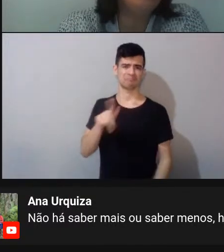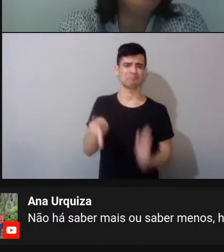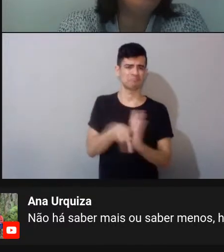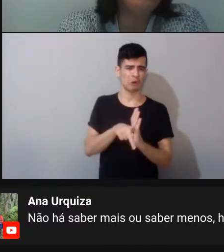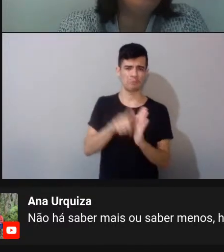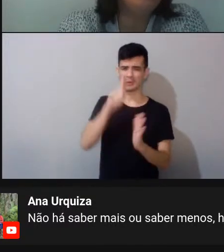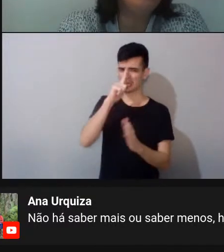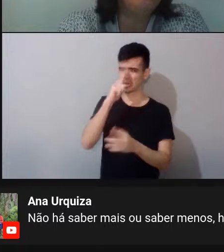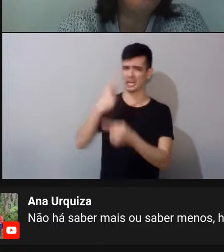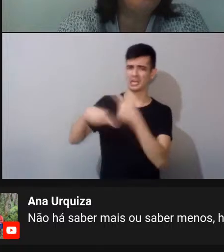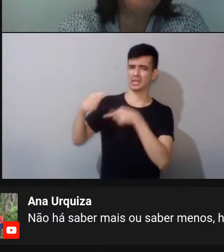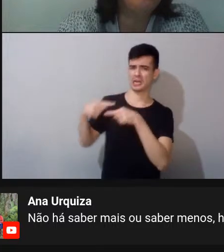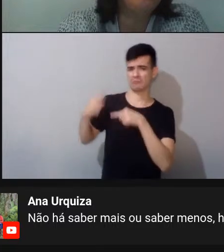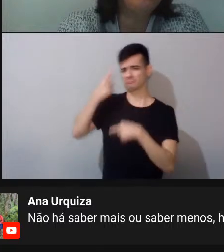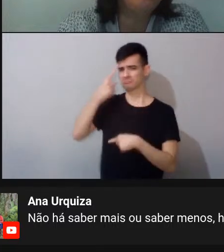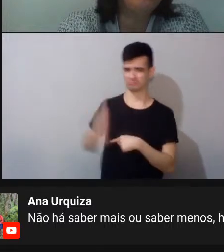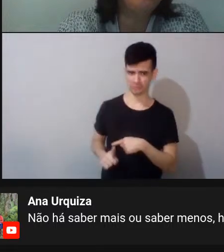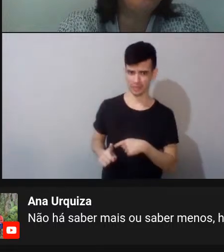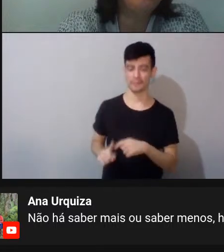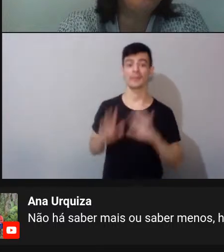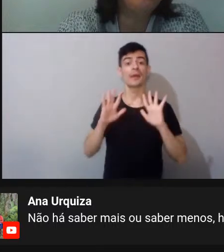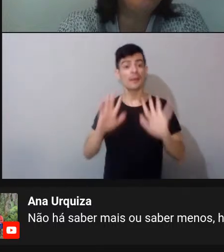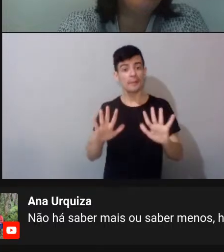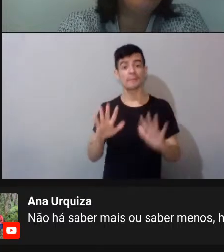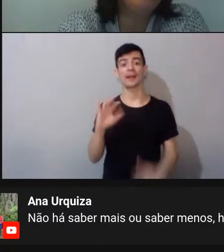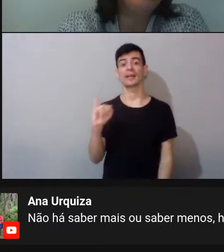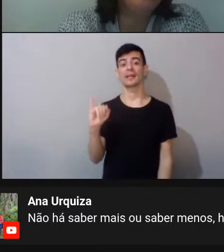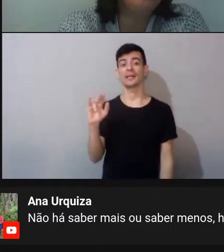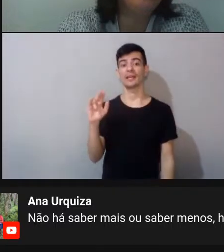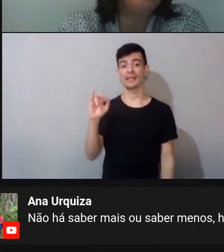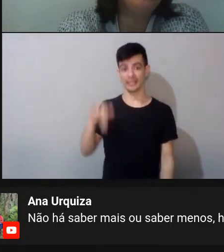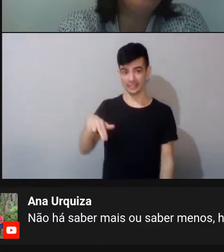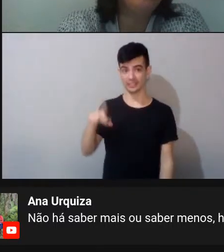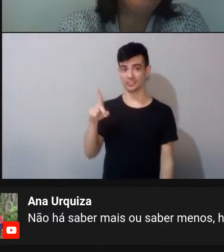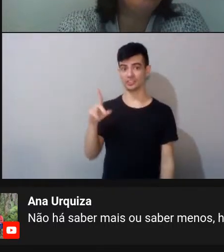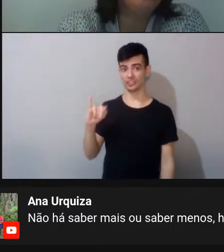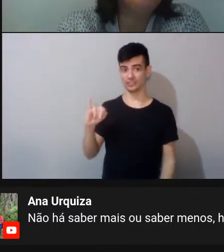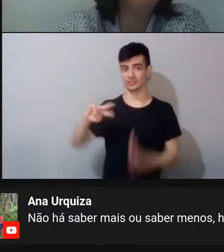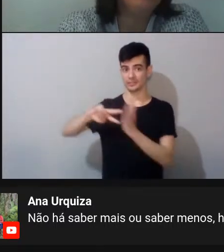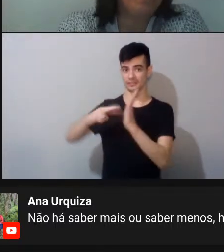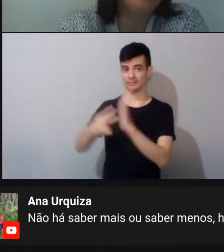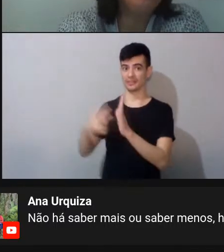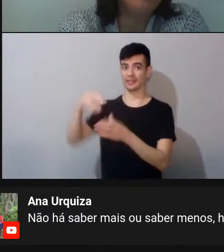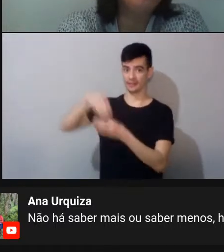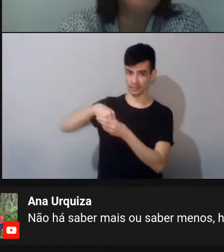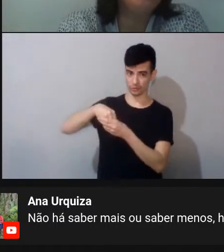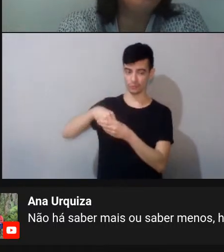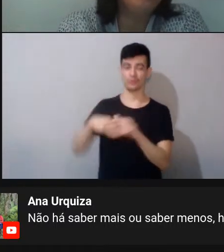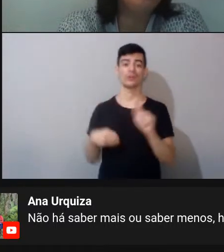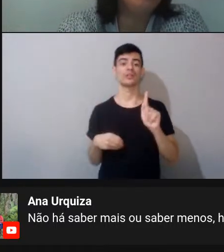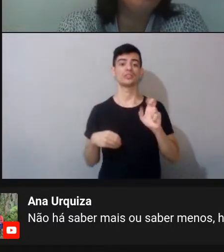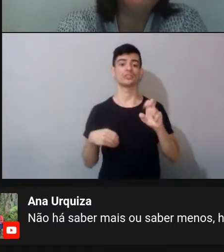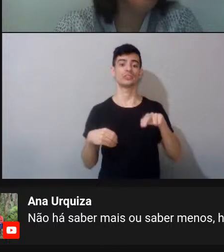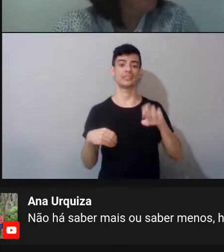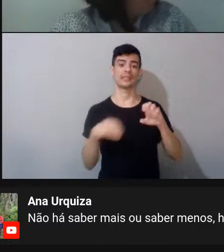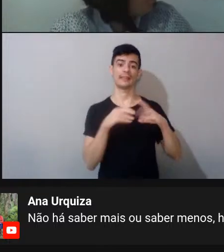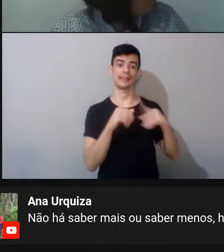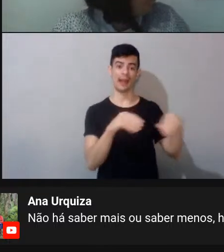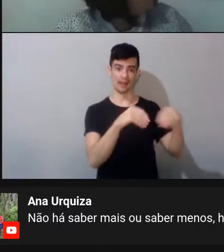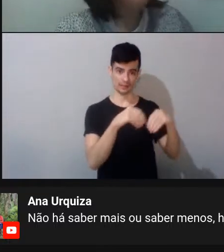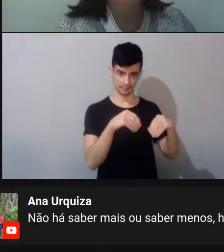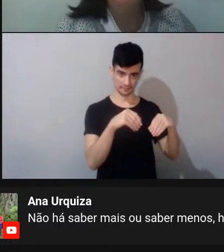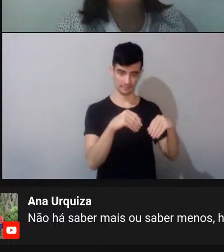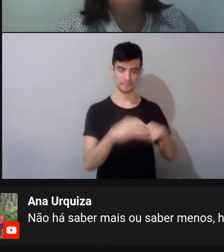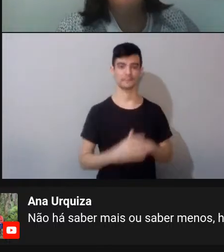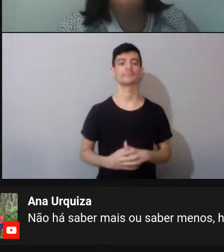tradução dele é índie, né? Que é de dentro e jena, que é terra. E é o indígena, é o que nasce na terra,